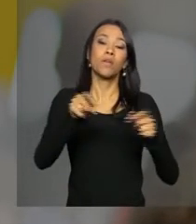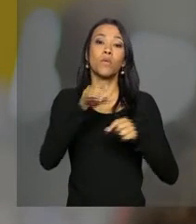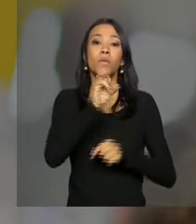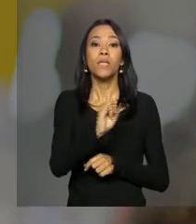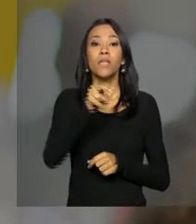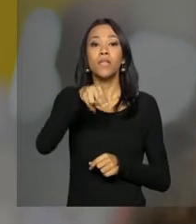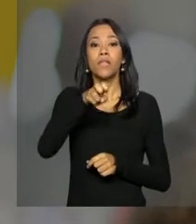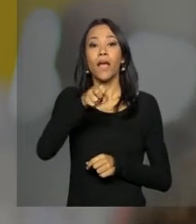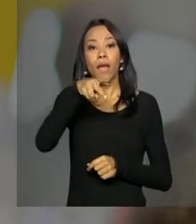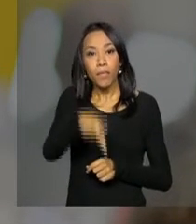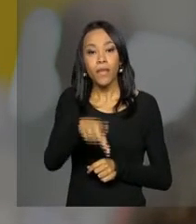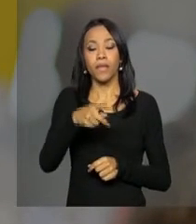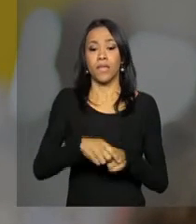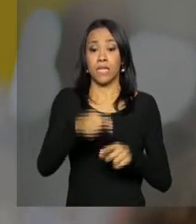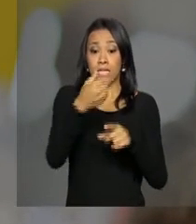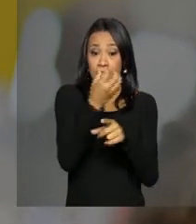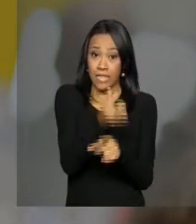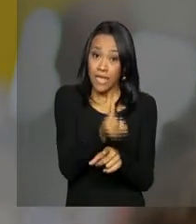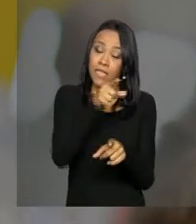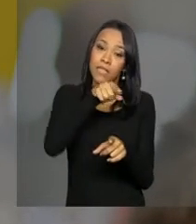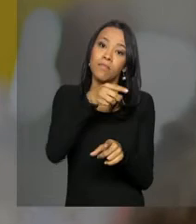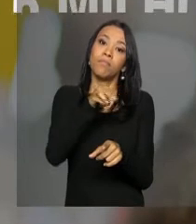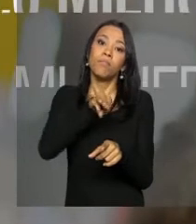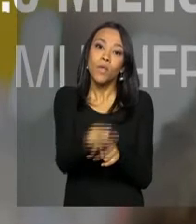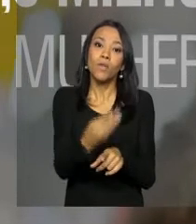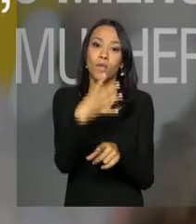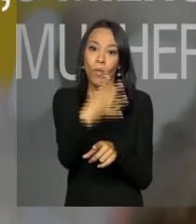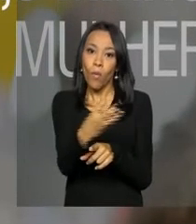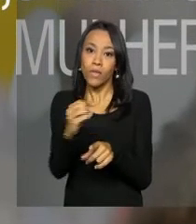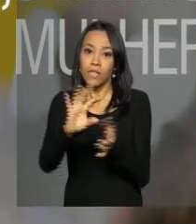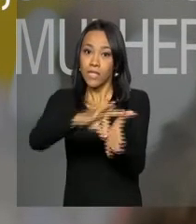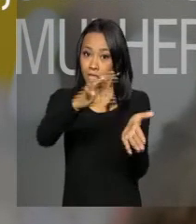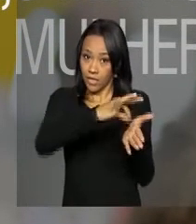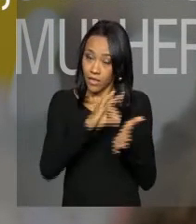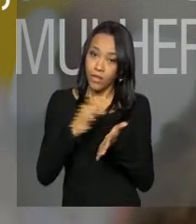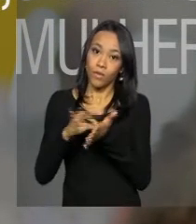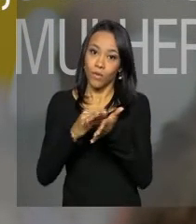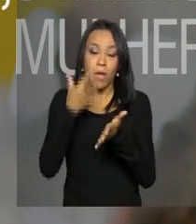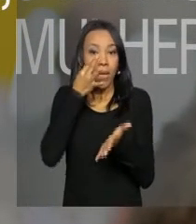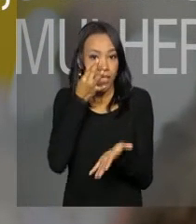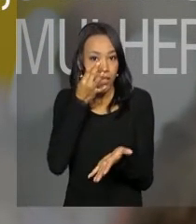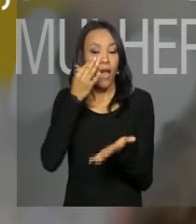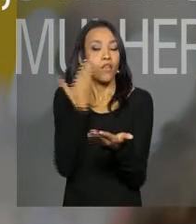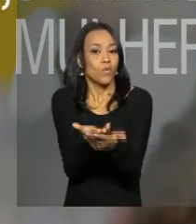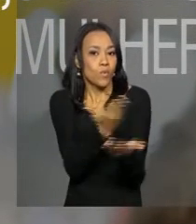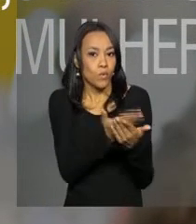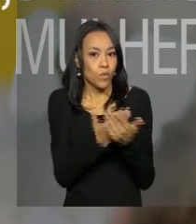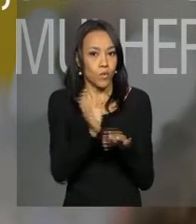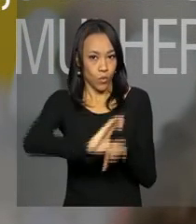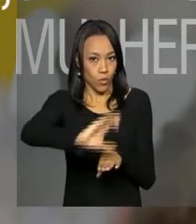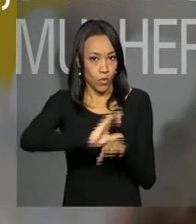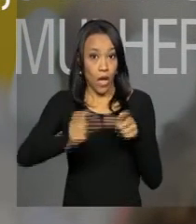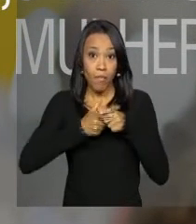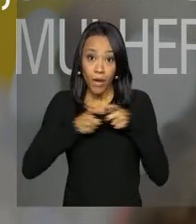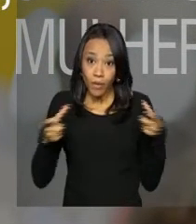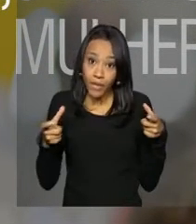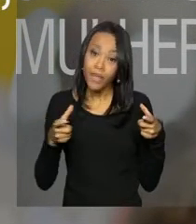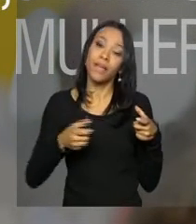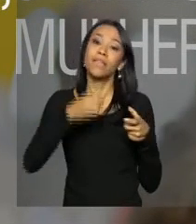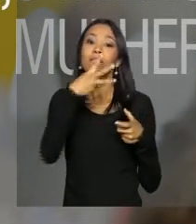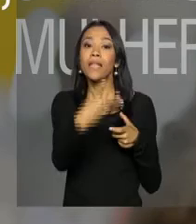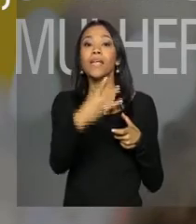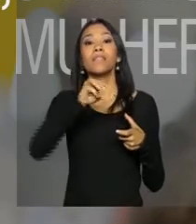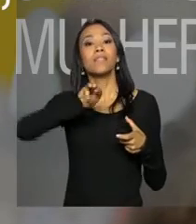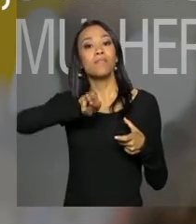que dos 6 milhões e 400 mil inscritos em cursos superiores presenciais em 2014, a maioria, 3